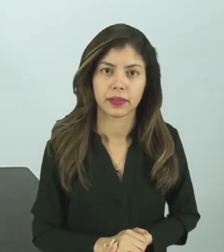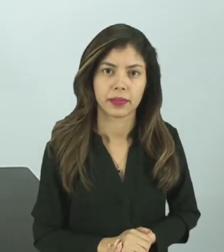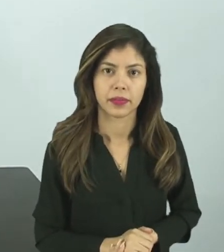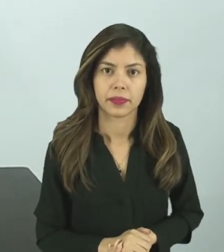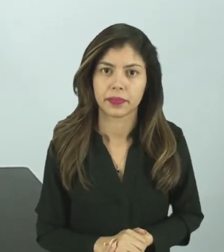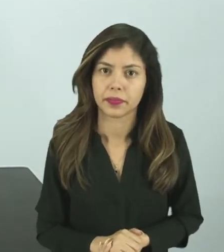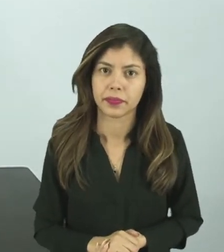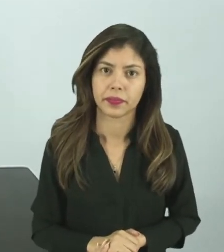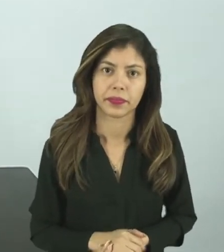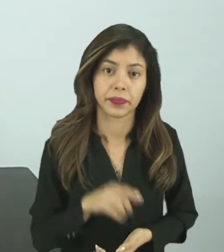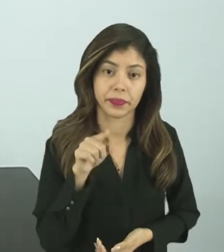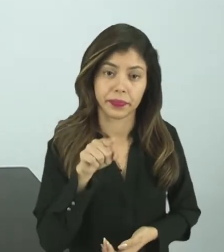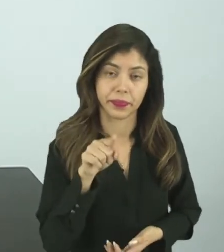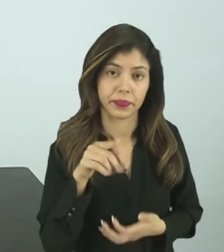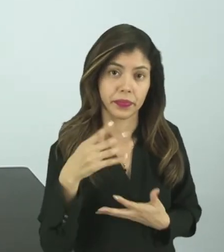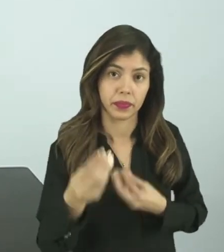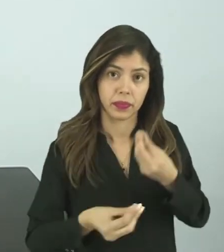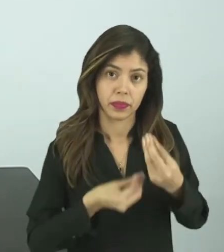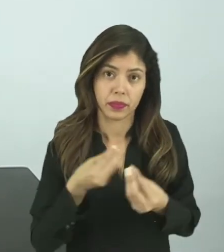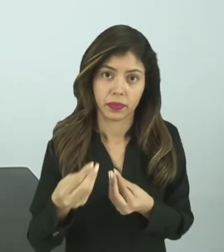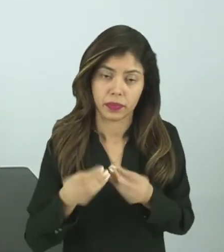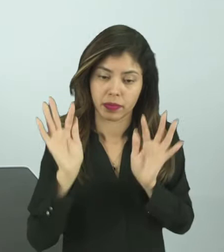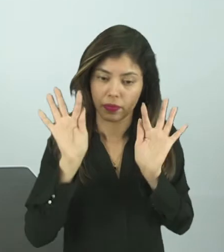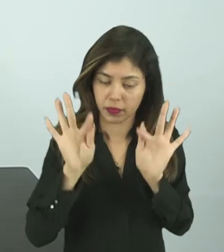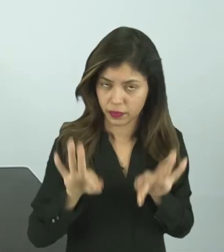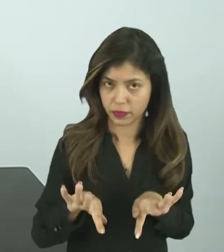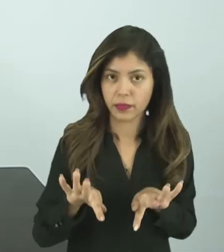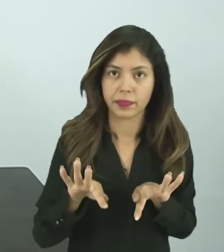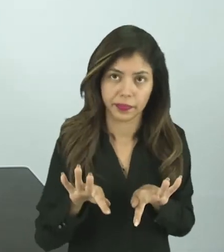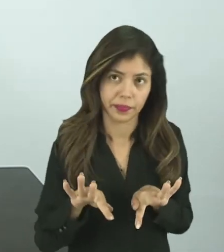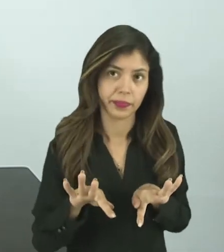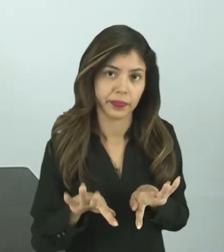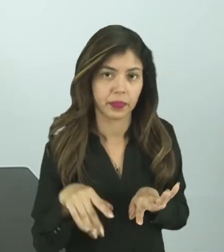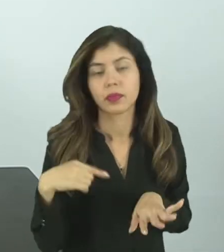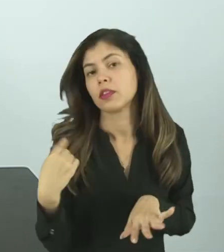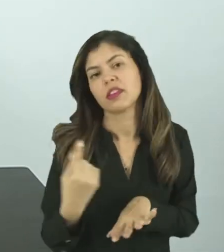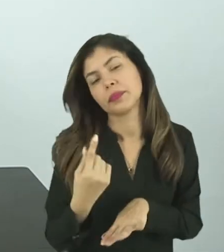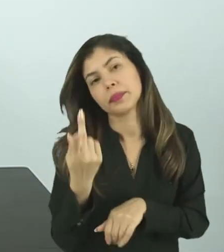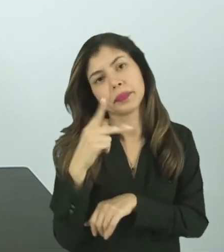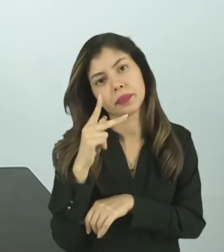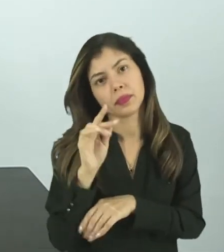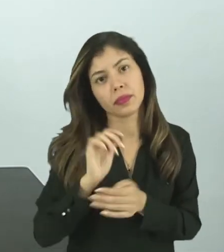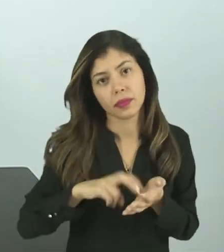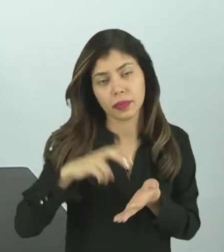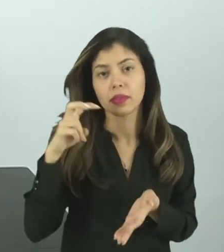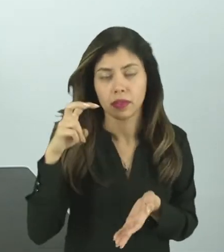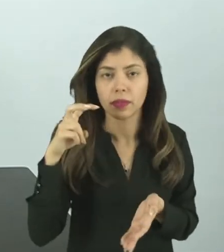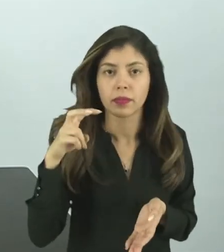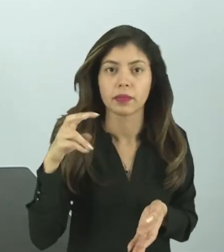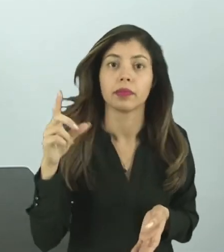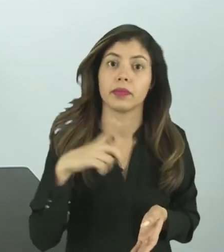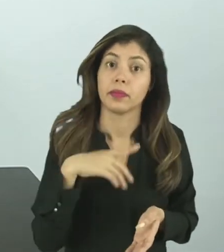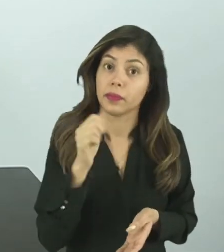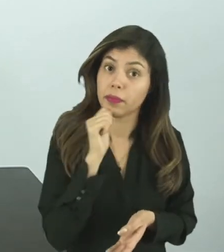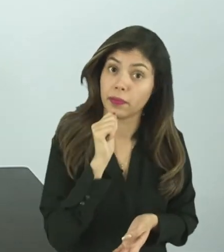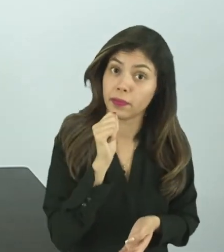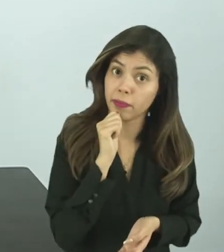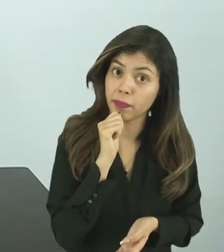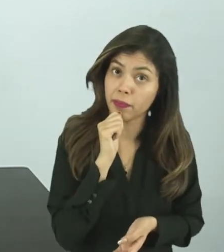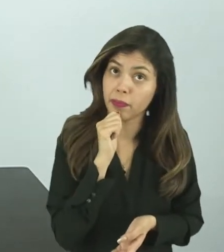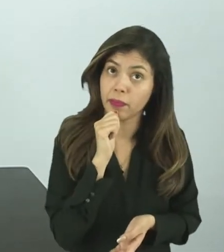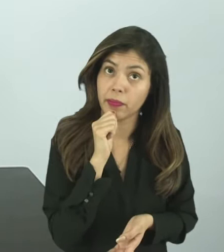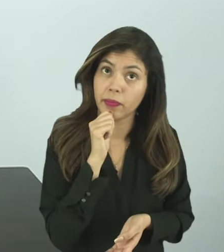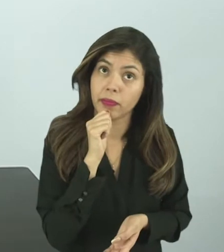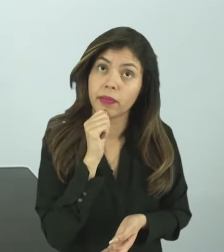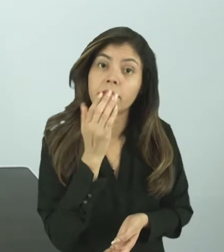Esse aqui, quando está finalizando o nosso período da manhã, tem muita criança que ainda almoça no